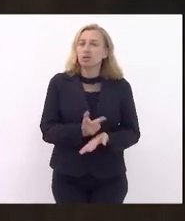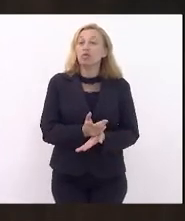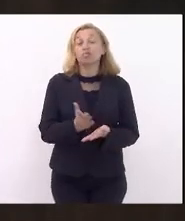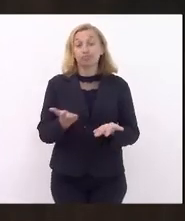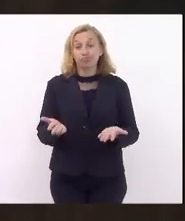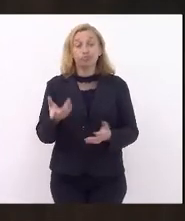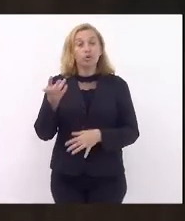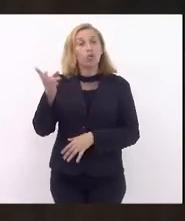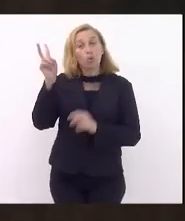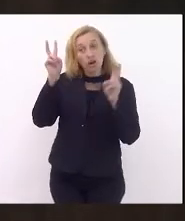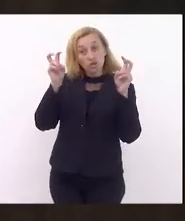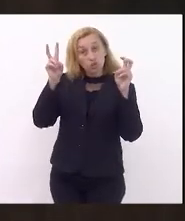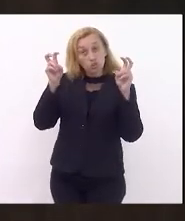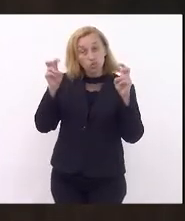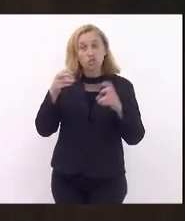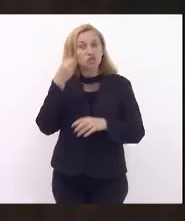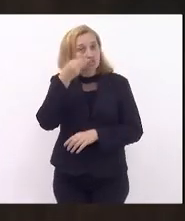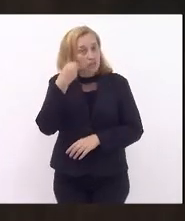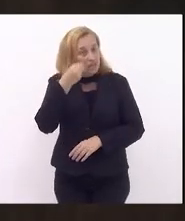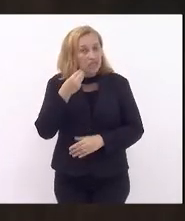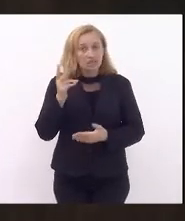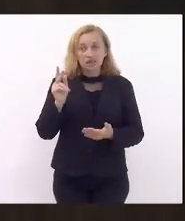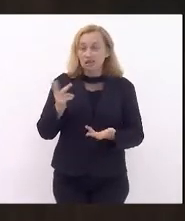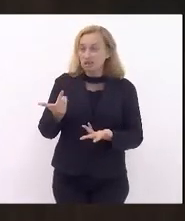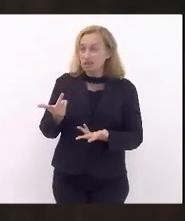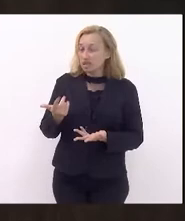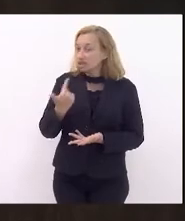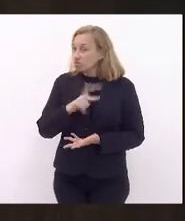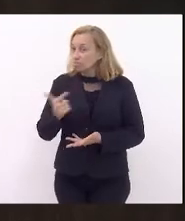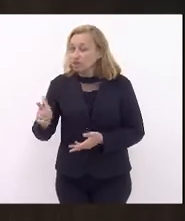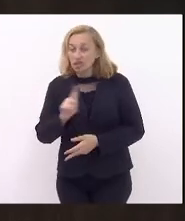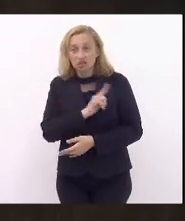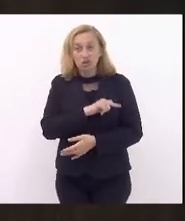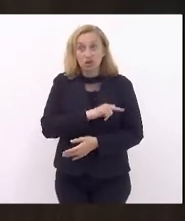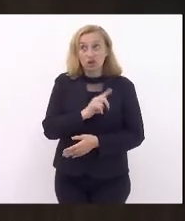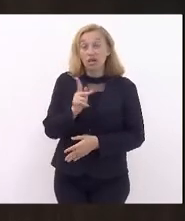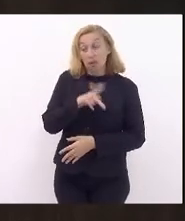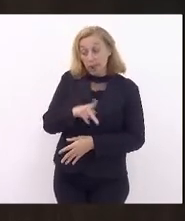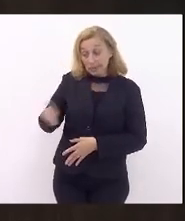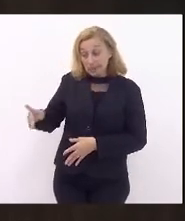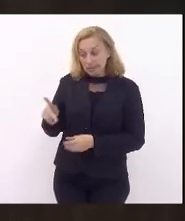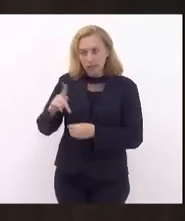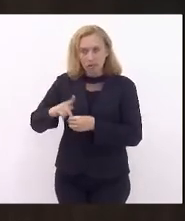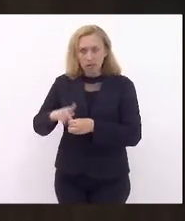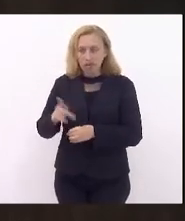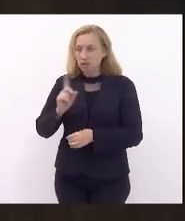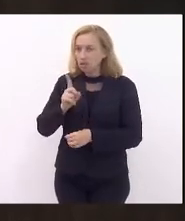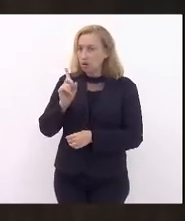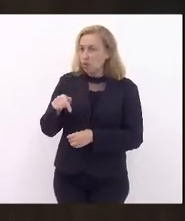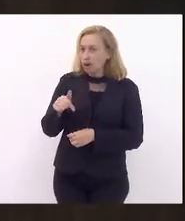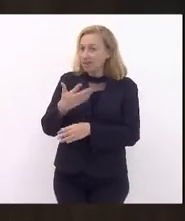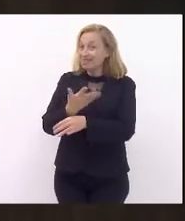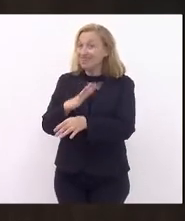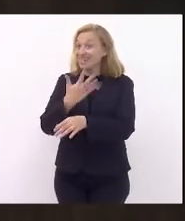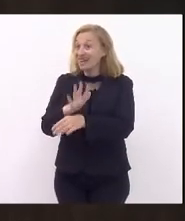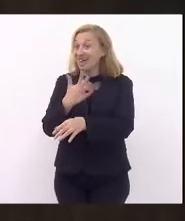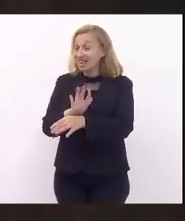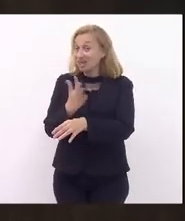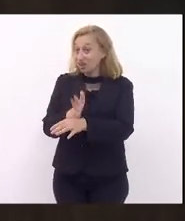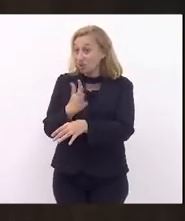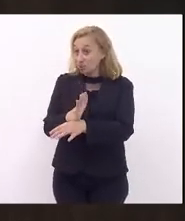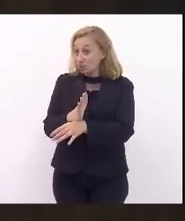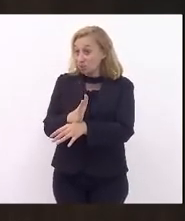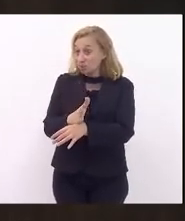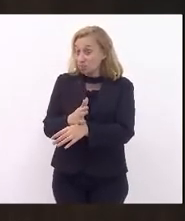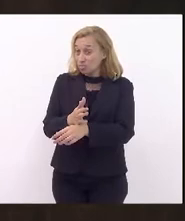da experiência na gestão, e eu repito, a presidência da Petrobras não é programa de trainee, não é programa